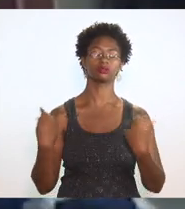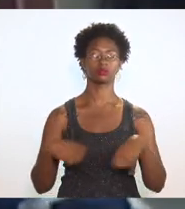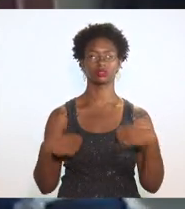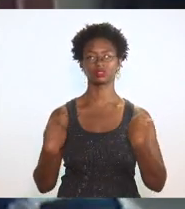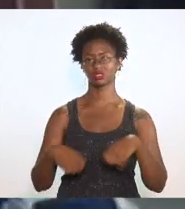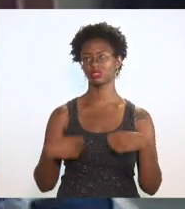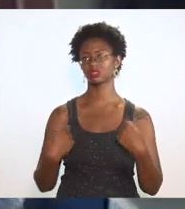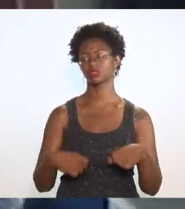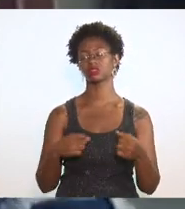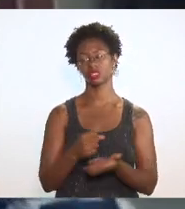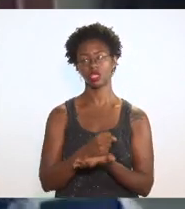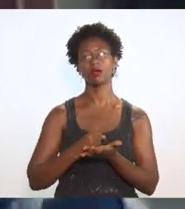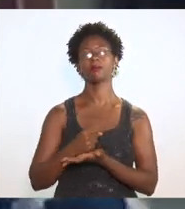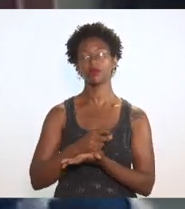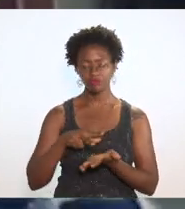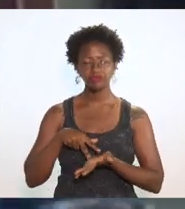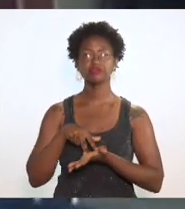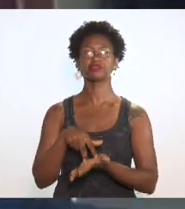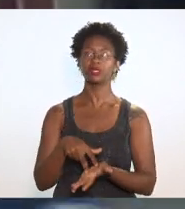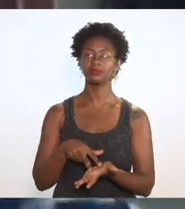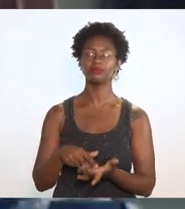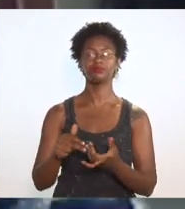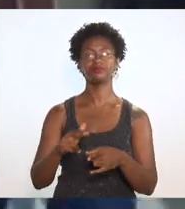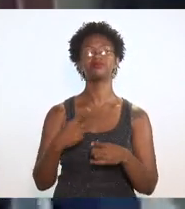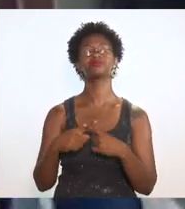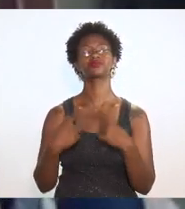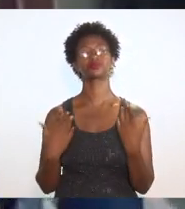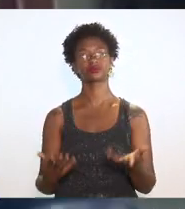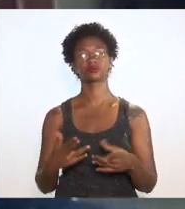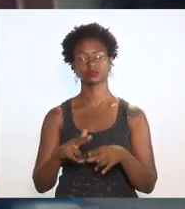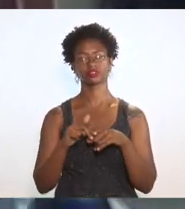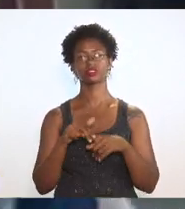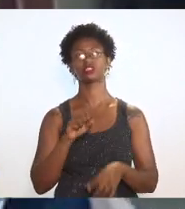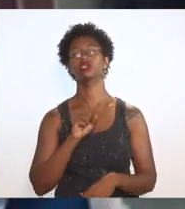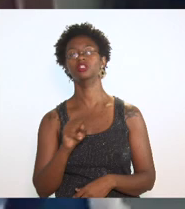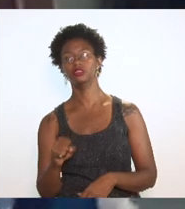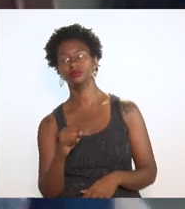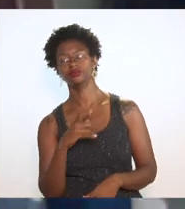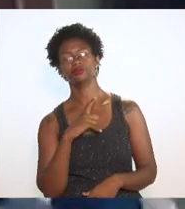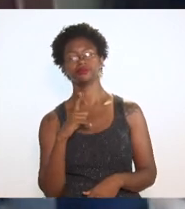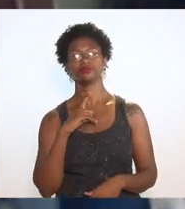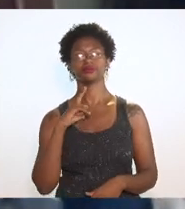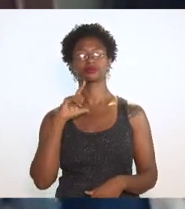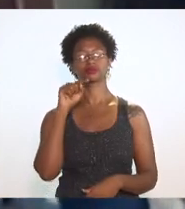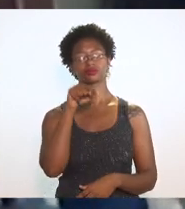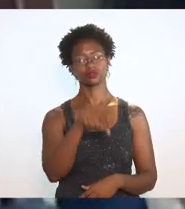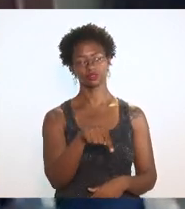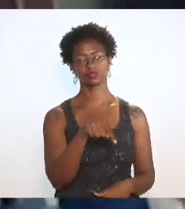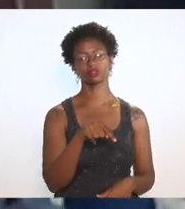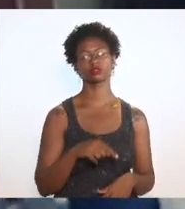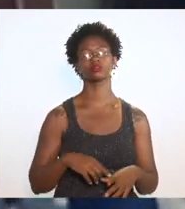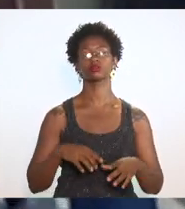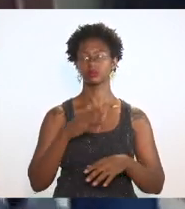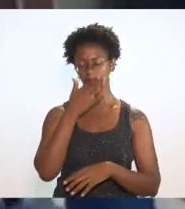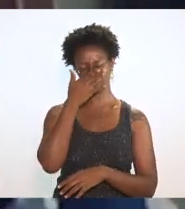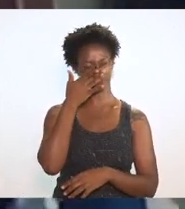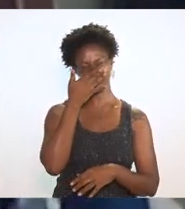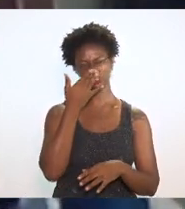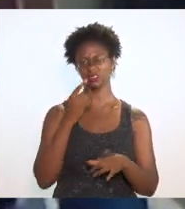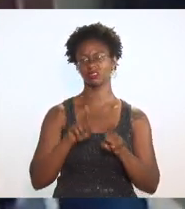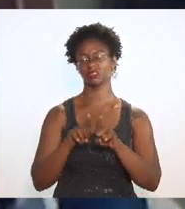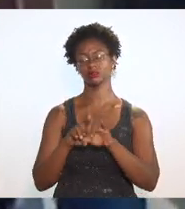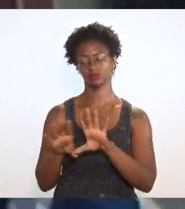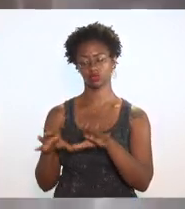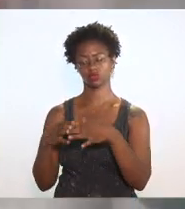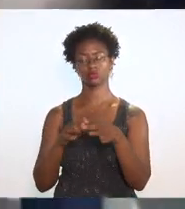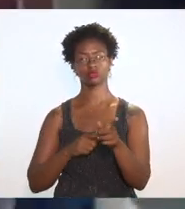devidamente fundamentado porque ainda que passe por aqui passe pelos órgãos de controle certamente não